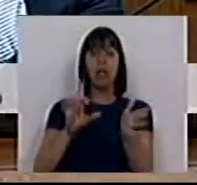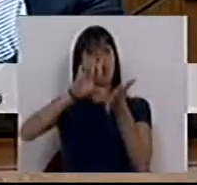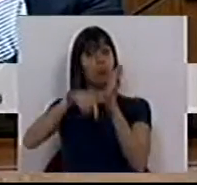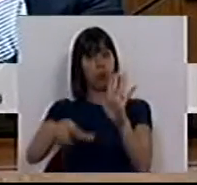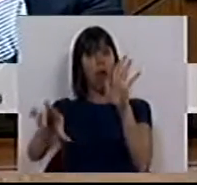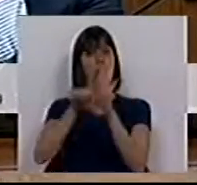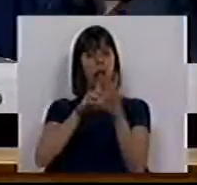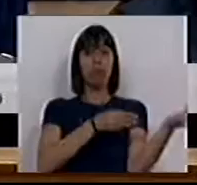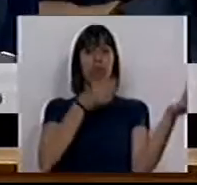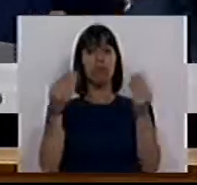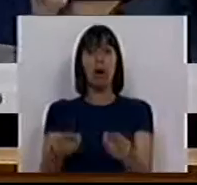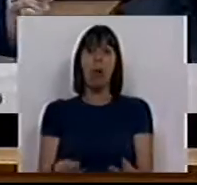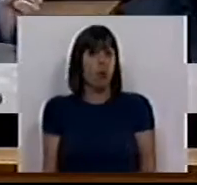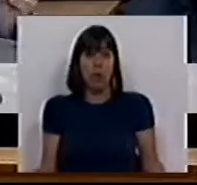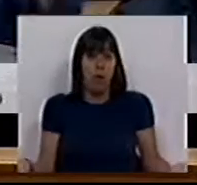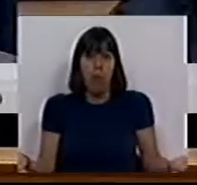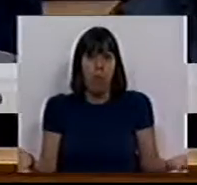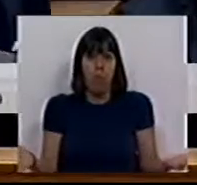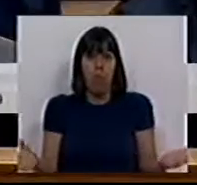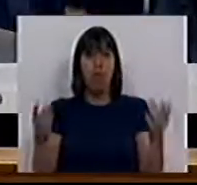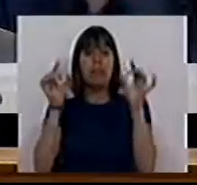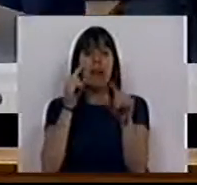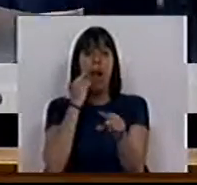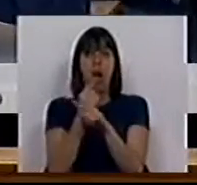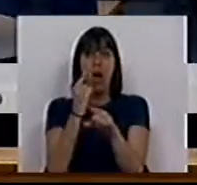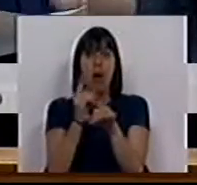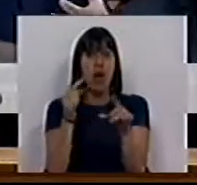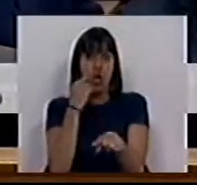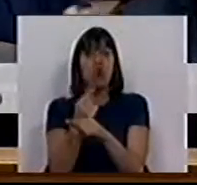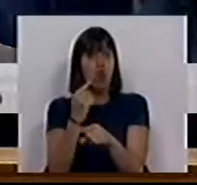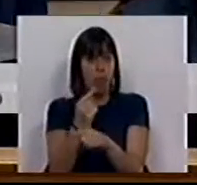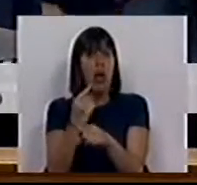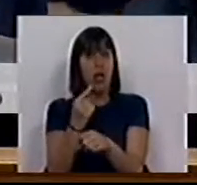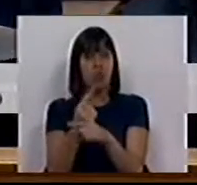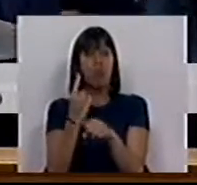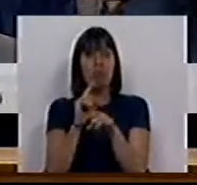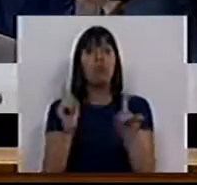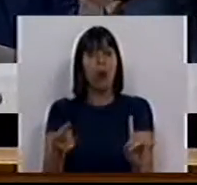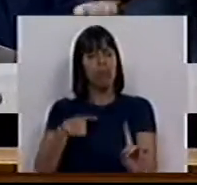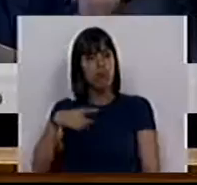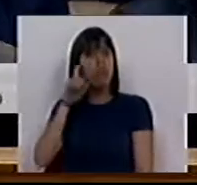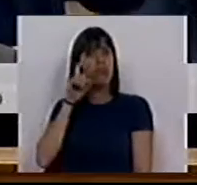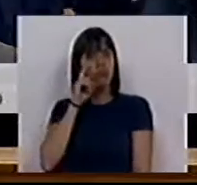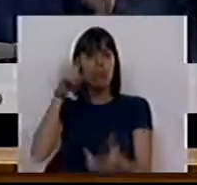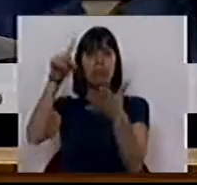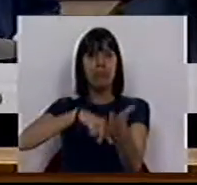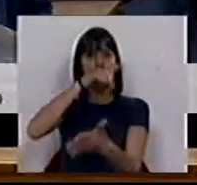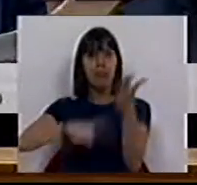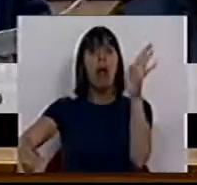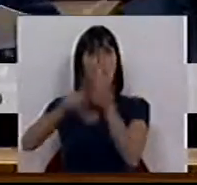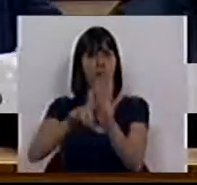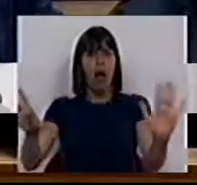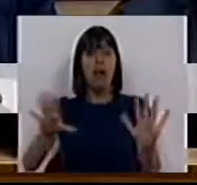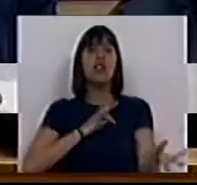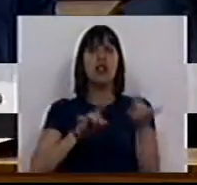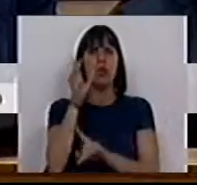dos projetos-lei que foram apresentados, pois não, Sr. Deputado, são exatamente os mesmos, porque nós defendemos a revogação da lei.